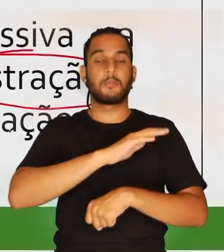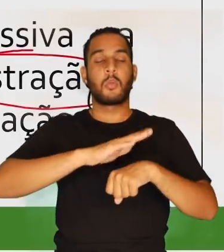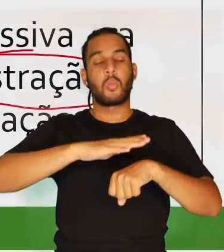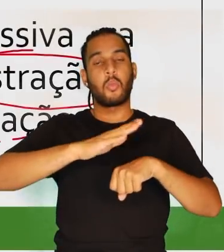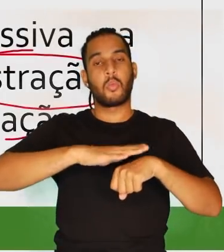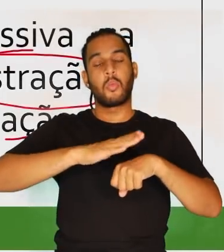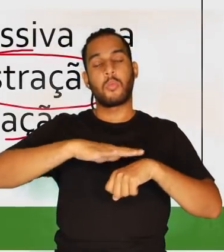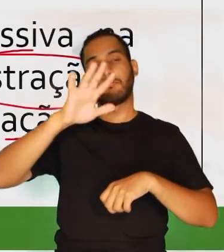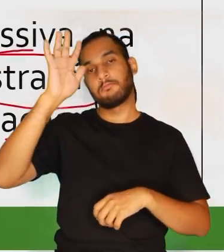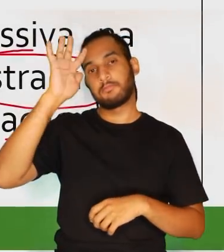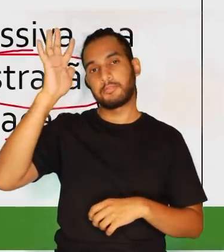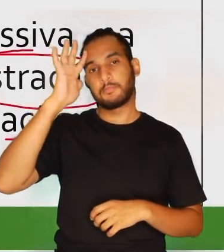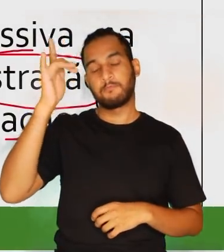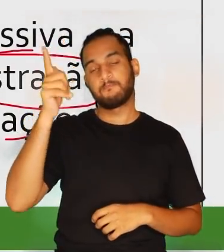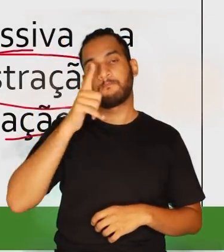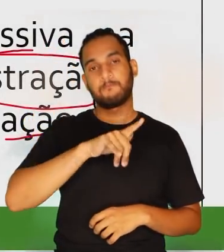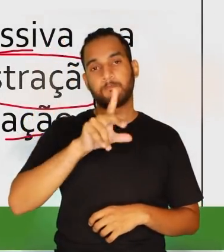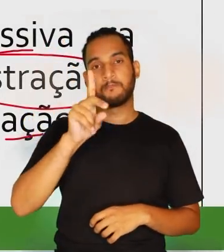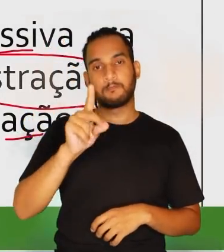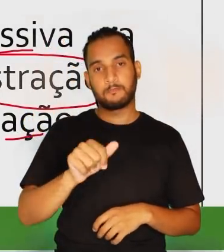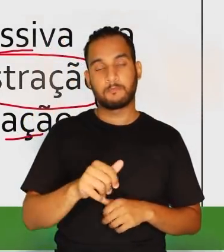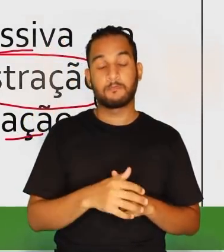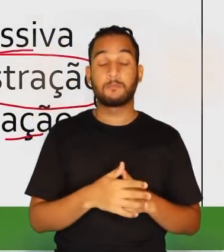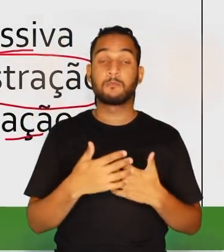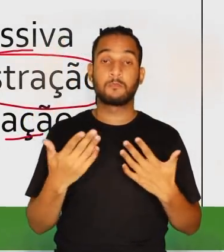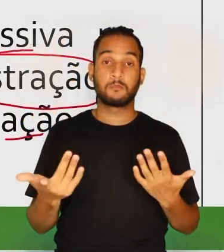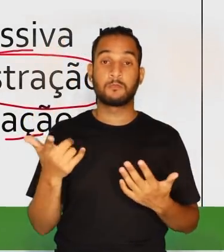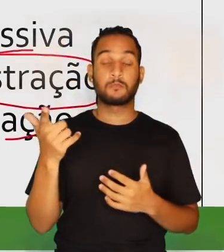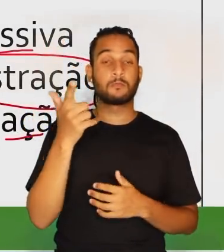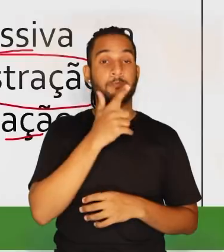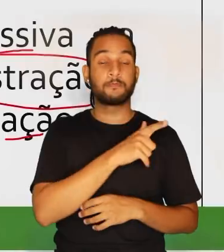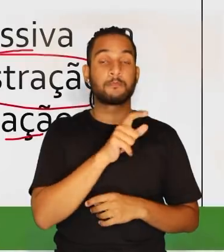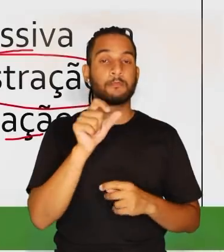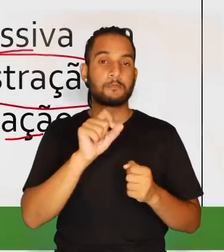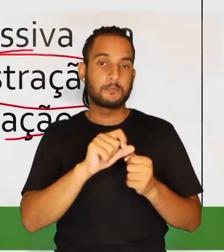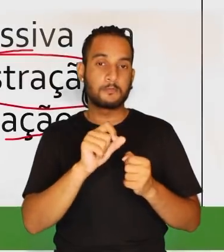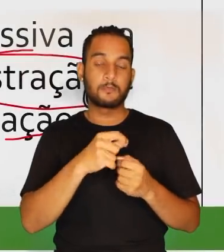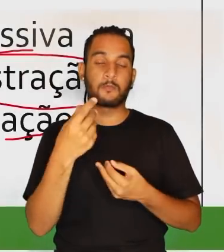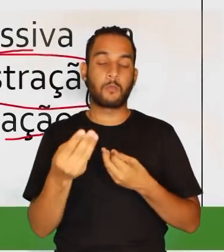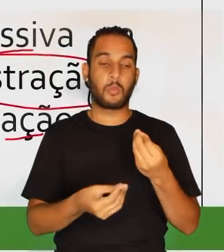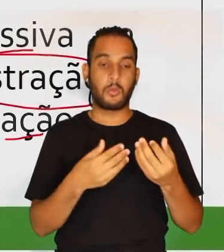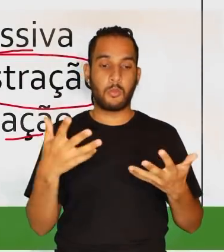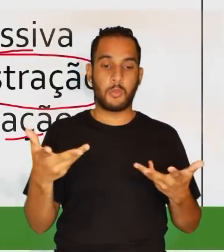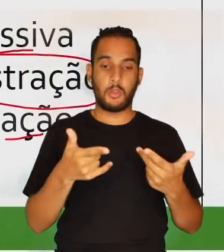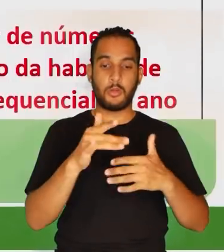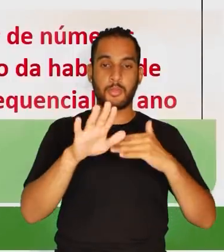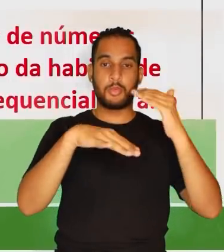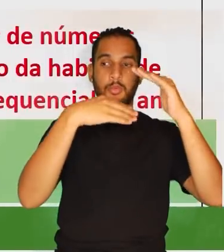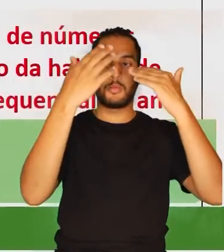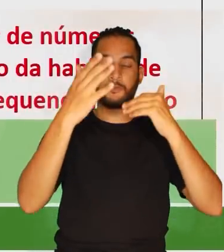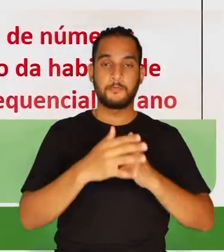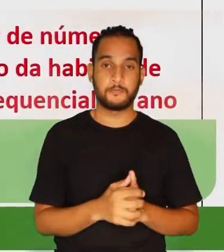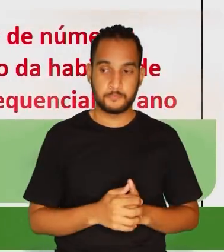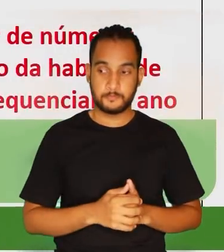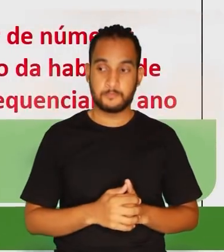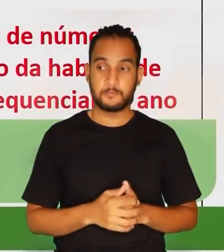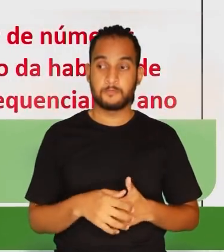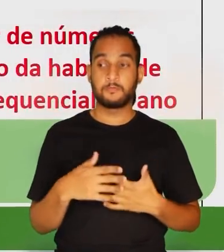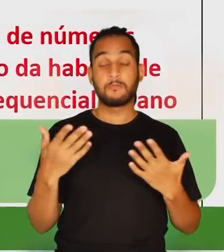autonomia, da ação de pensamento. Então, a gente consegue fazer essa progressão das habilidades.